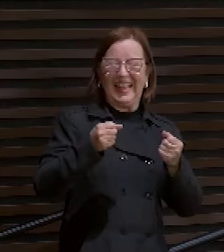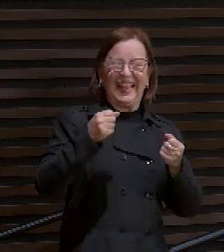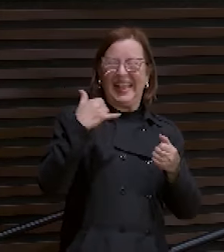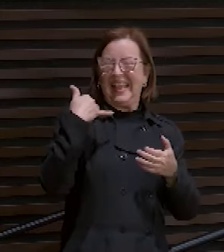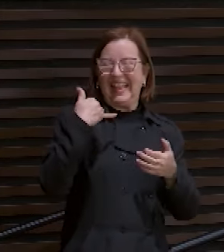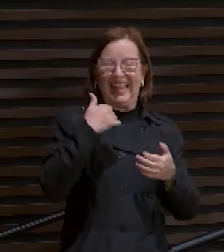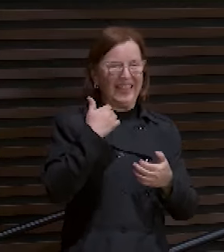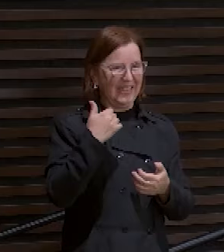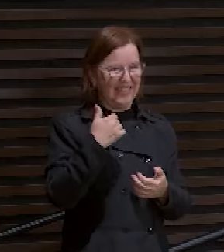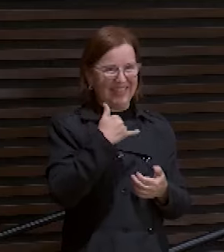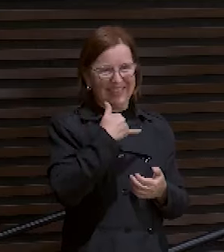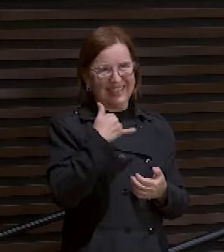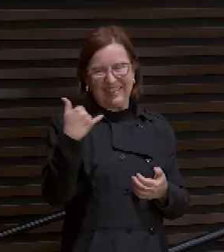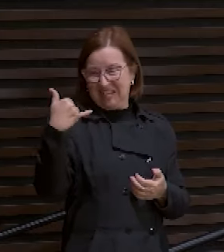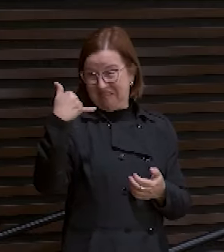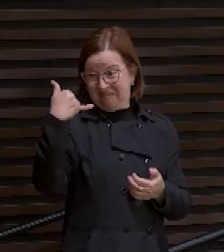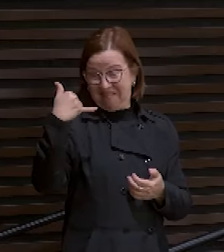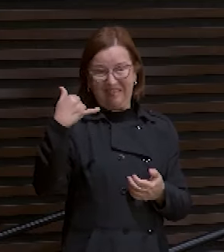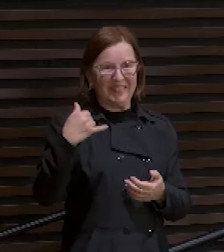Olho pesado.